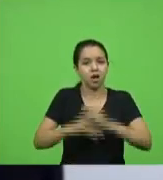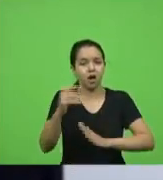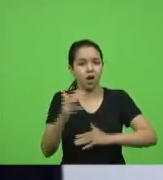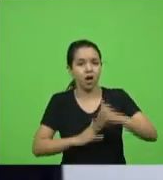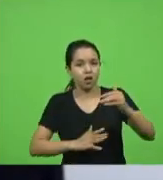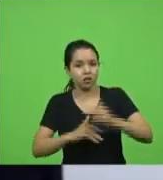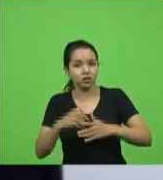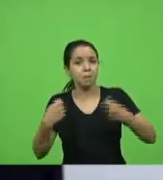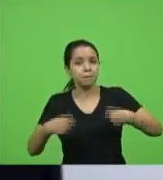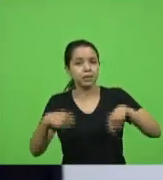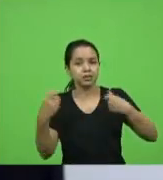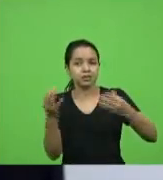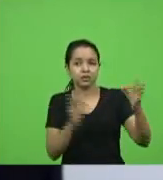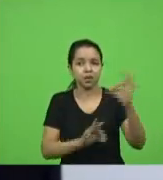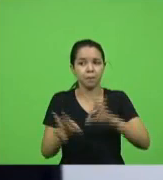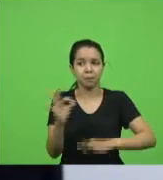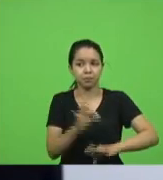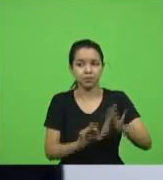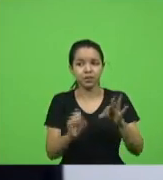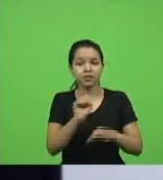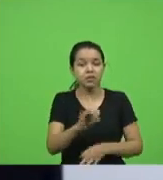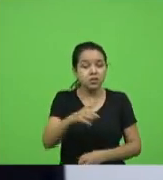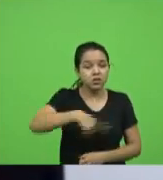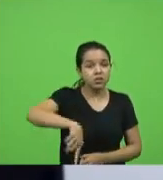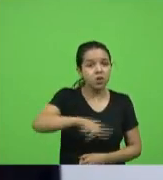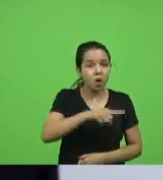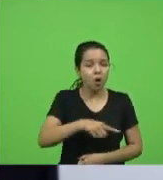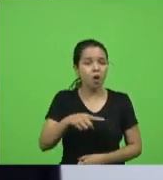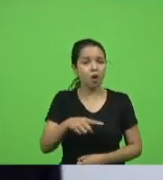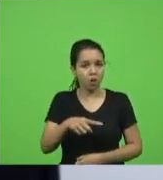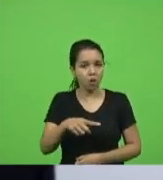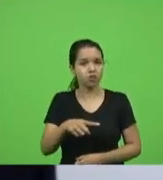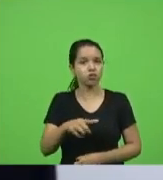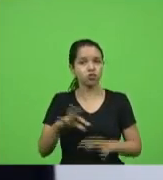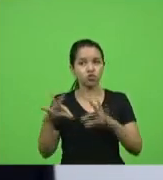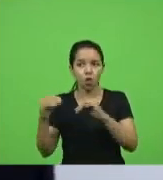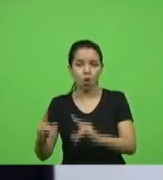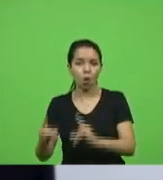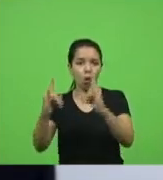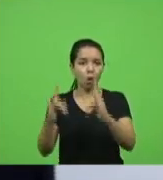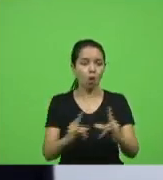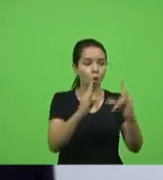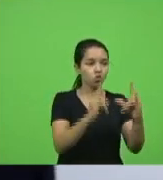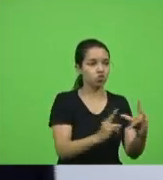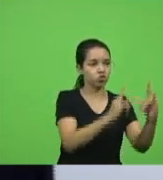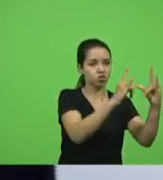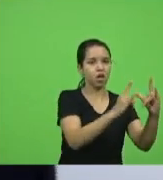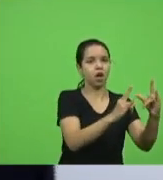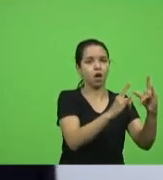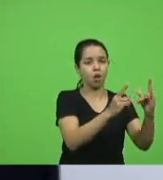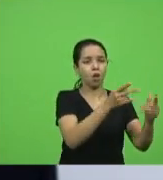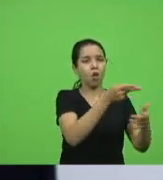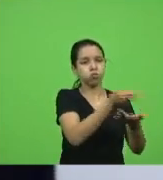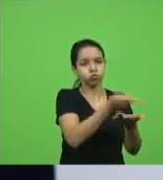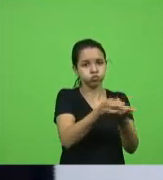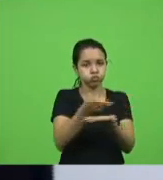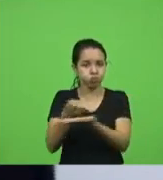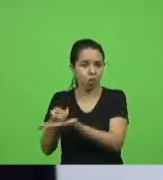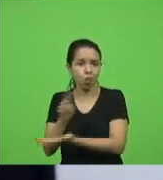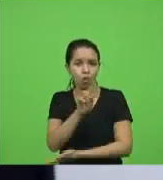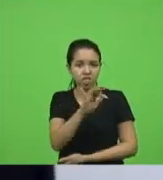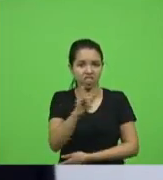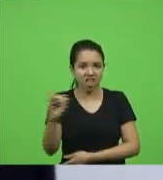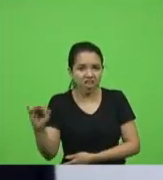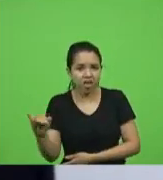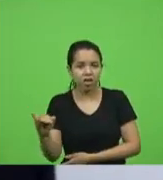implementadas se nós tivermos todos os hotéis transformados em UTI daqui a pouco não vai